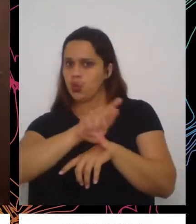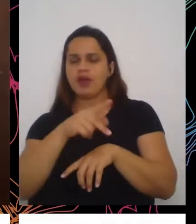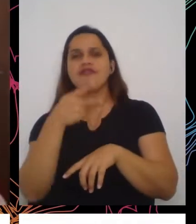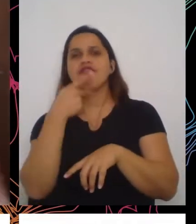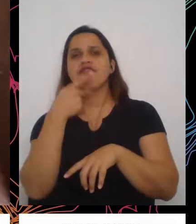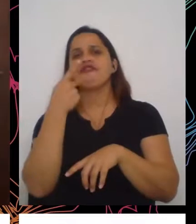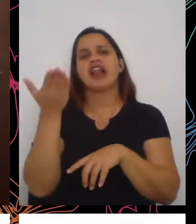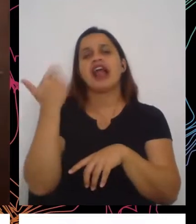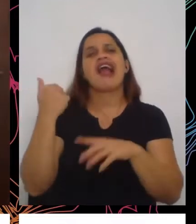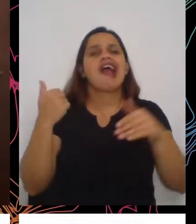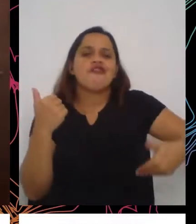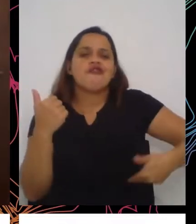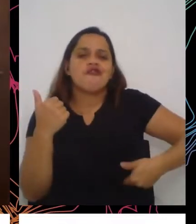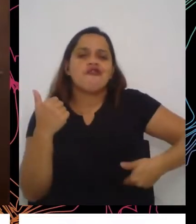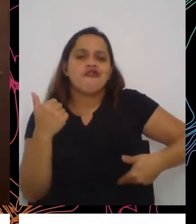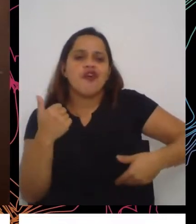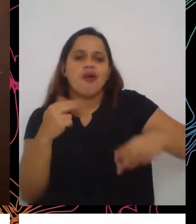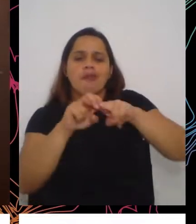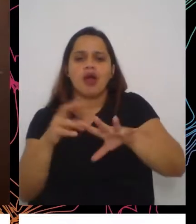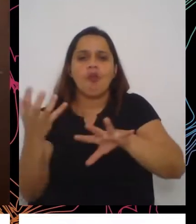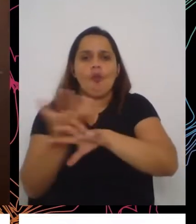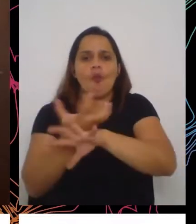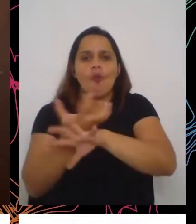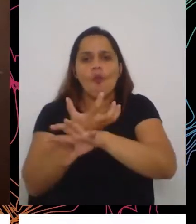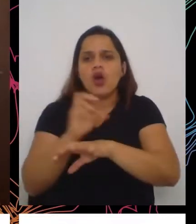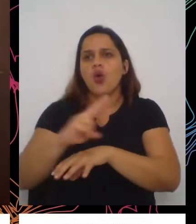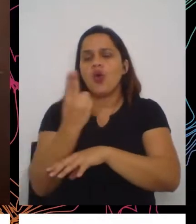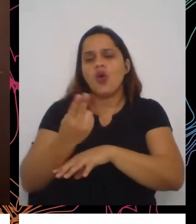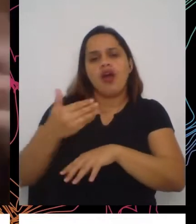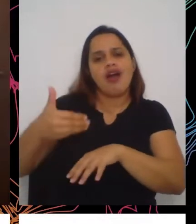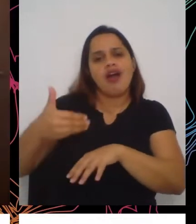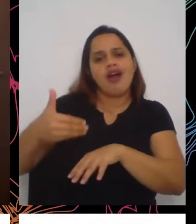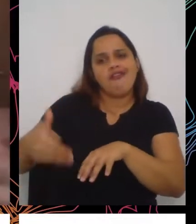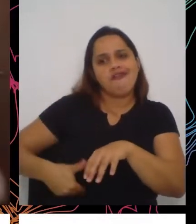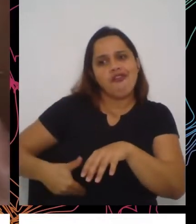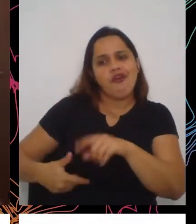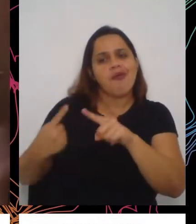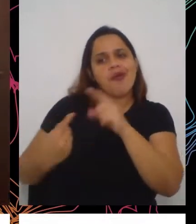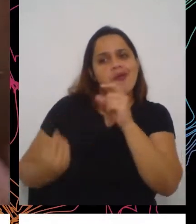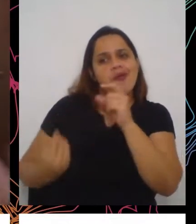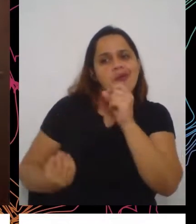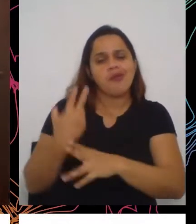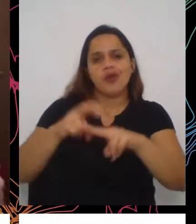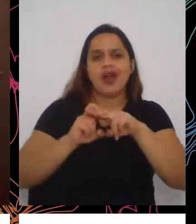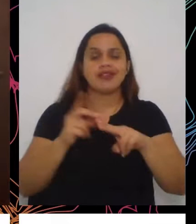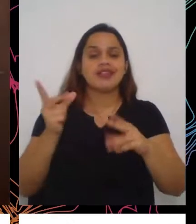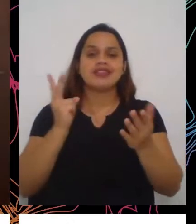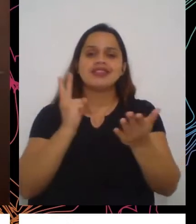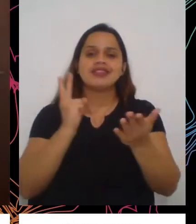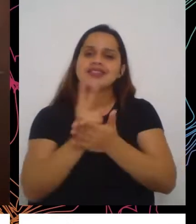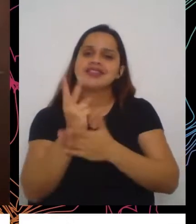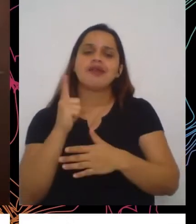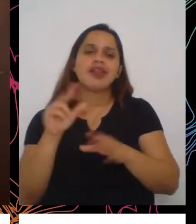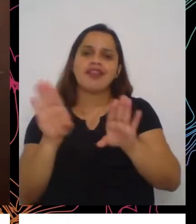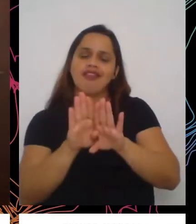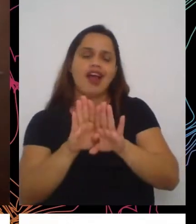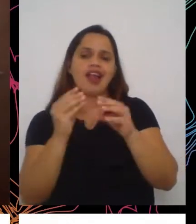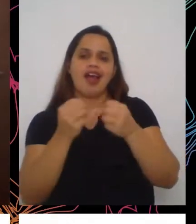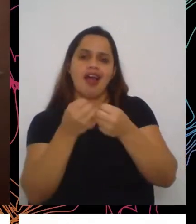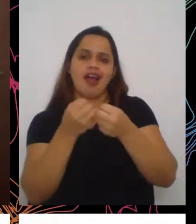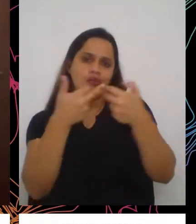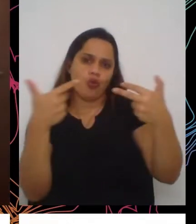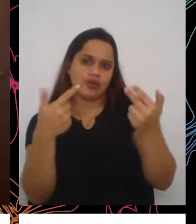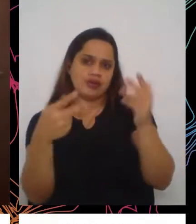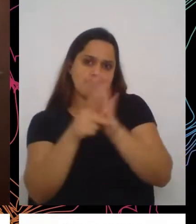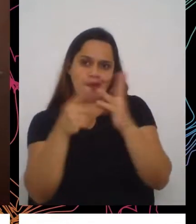fome é causada pela seca, ou a fome é causada, né, então sempre se atribui a algum fenômeno natural. Não é natural.